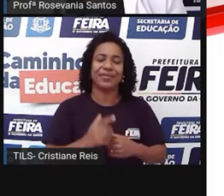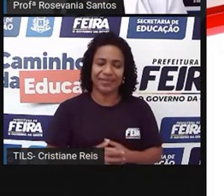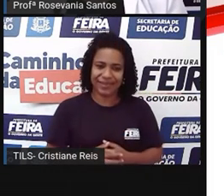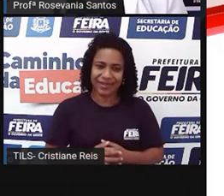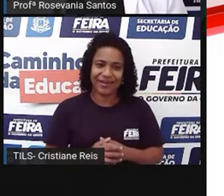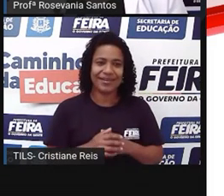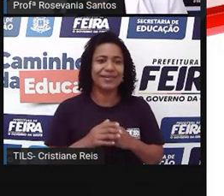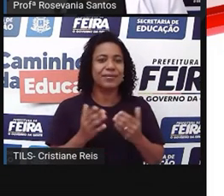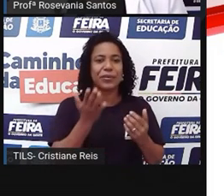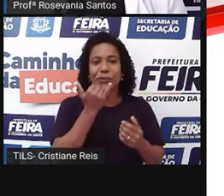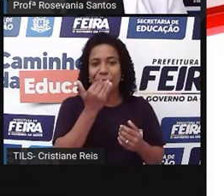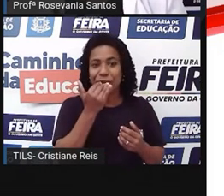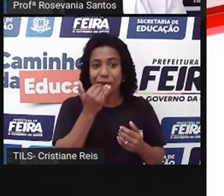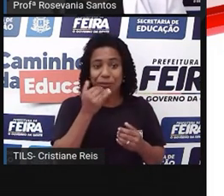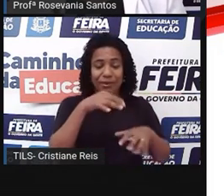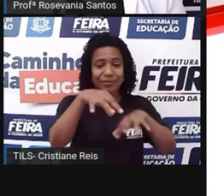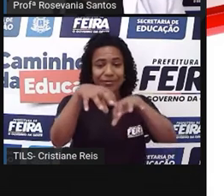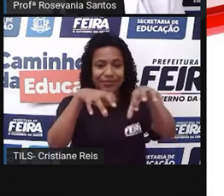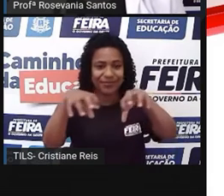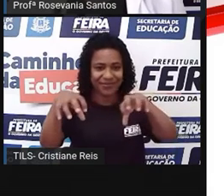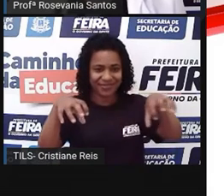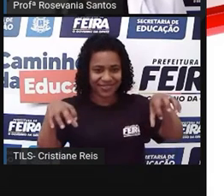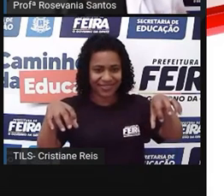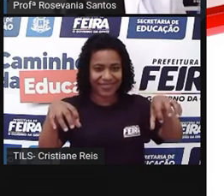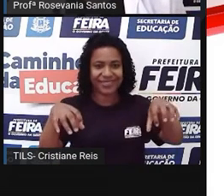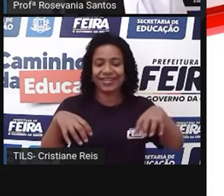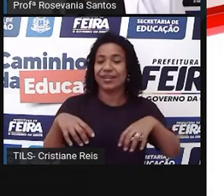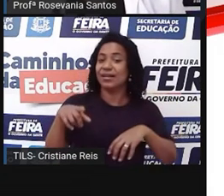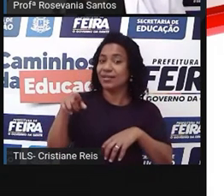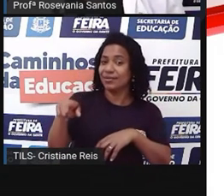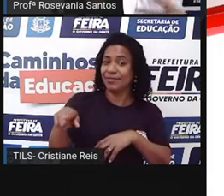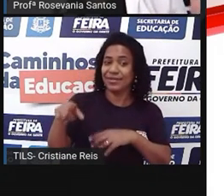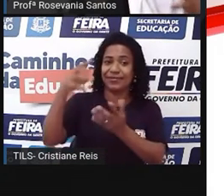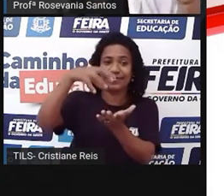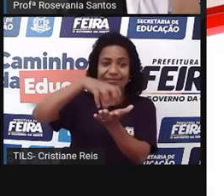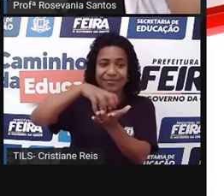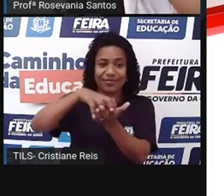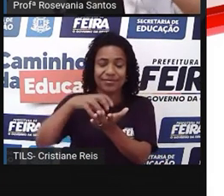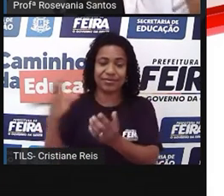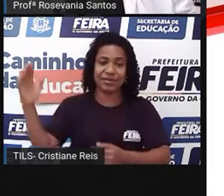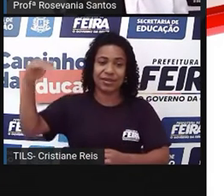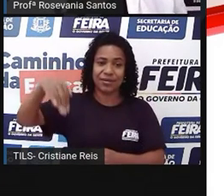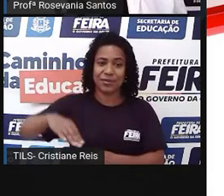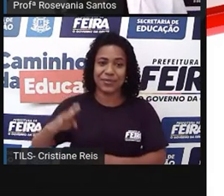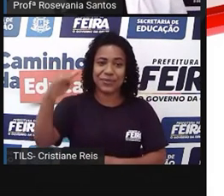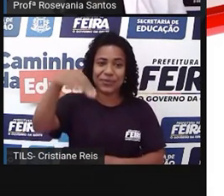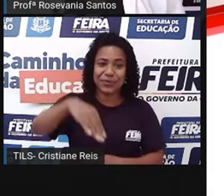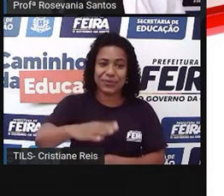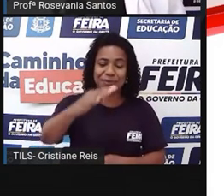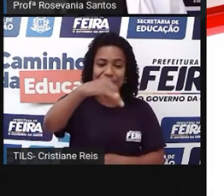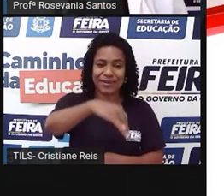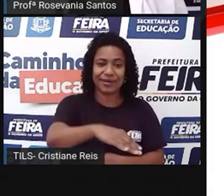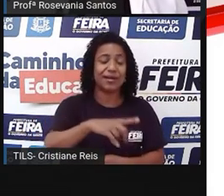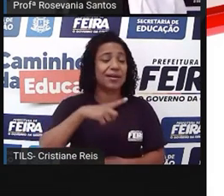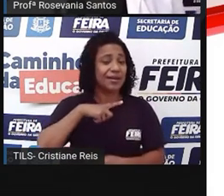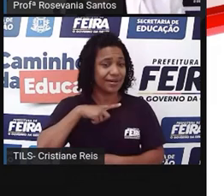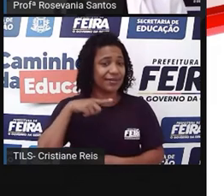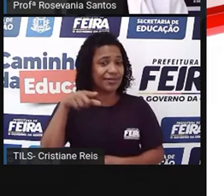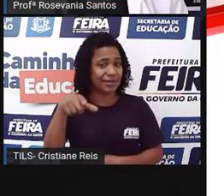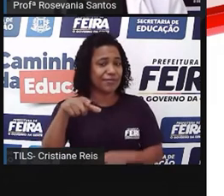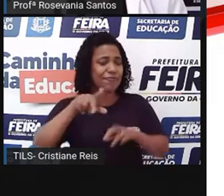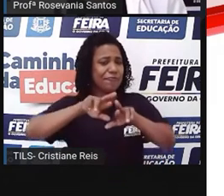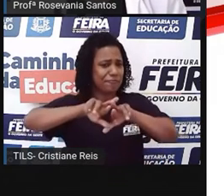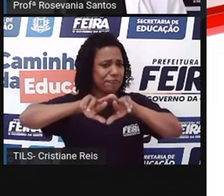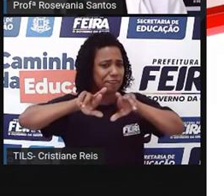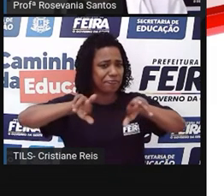alimentos. E o Centro de Abastecimento, que aí, esse entrepuxo comercial já tem, né? Um monte de coisa. Eu queria destacar